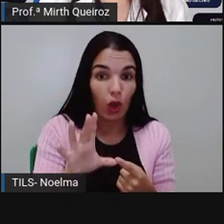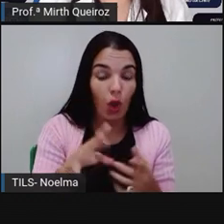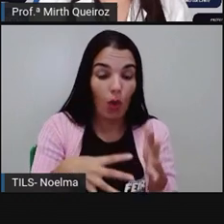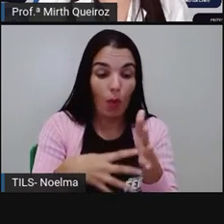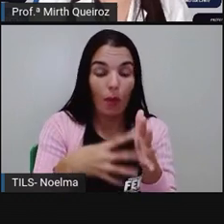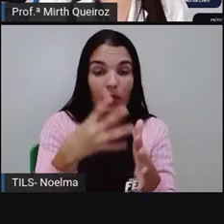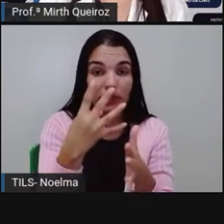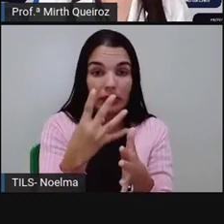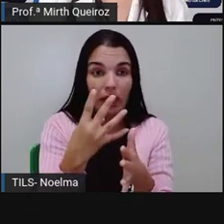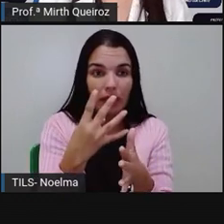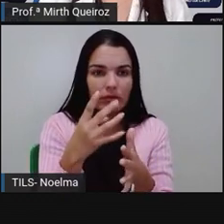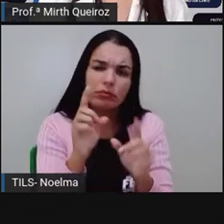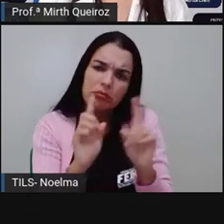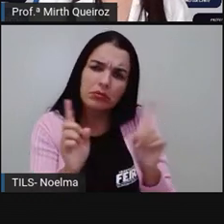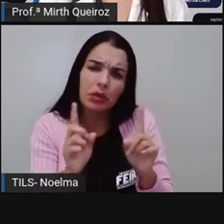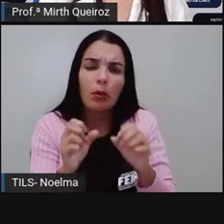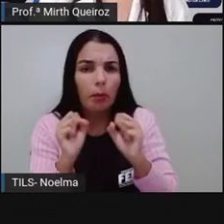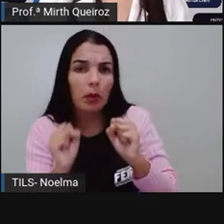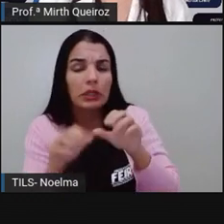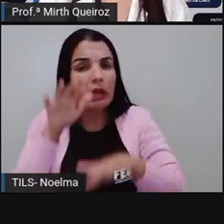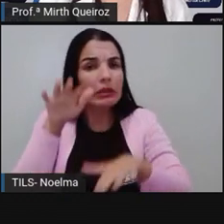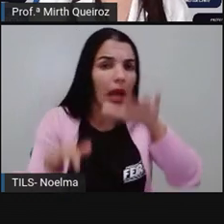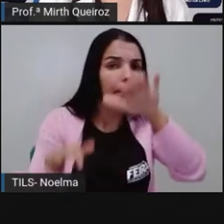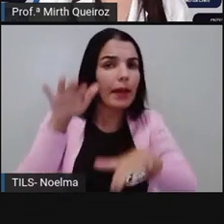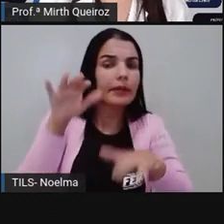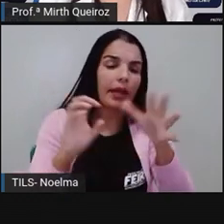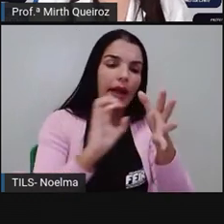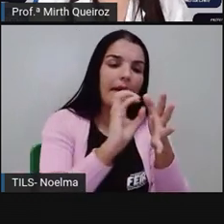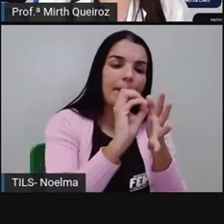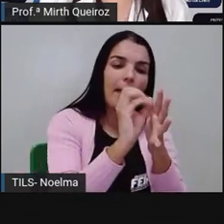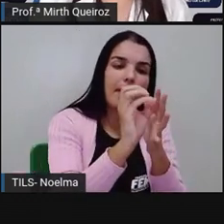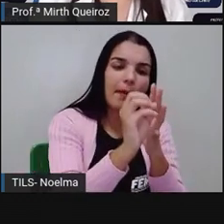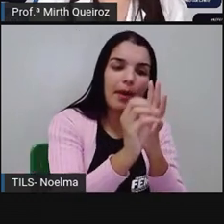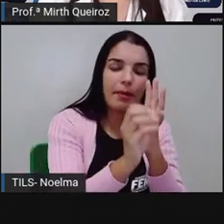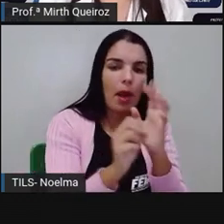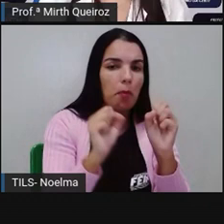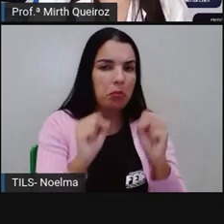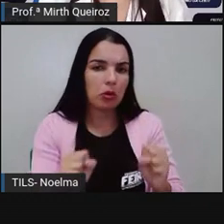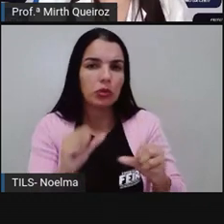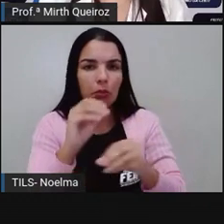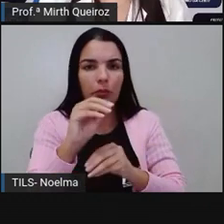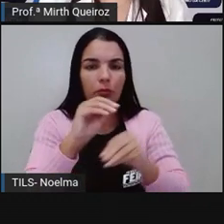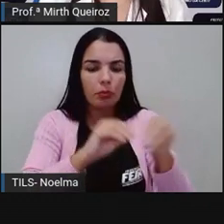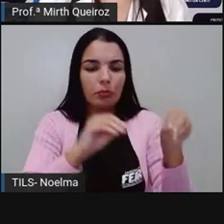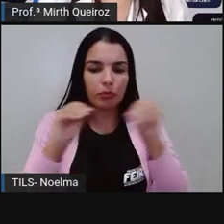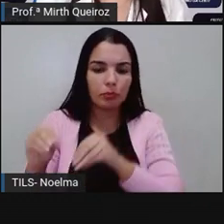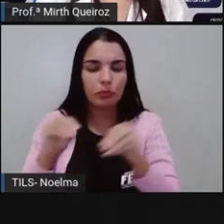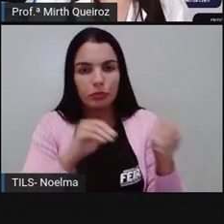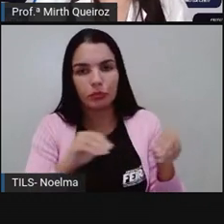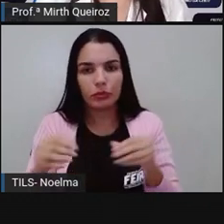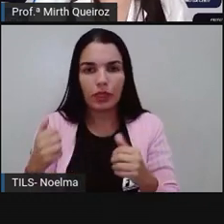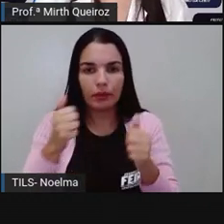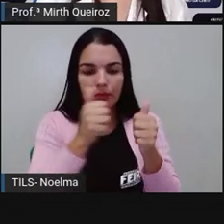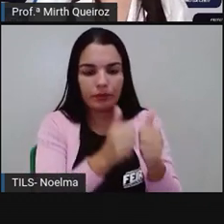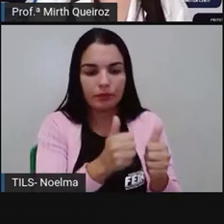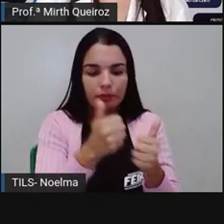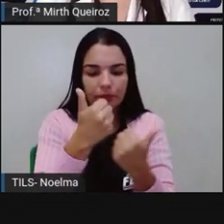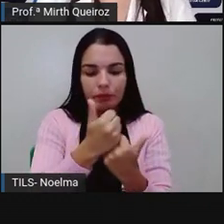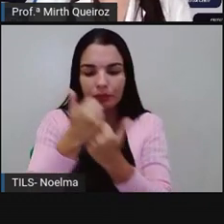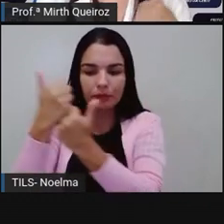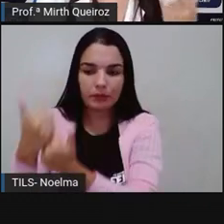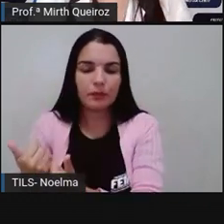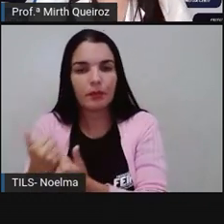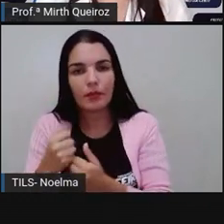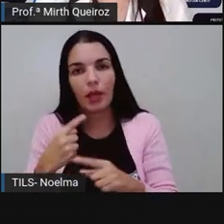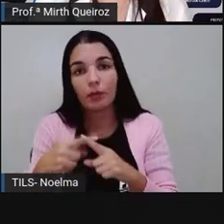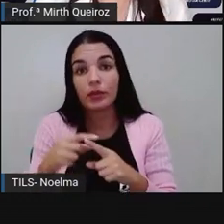quartenário? Não. Vai depender da cadeia alimentar. Ele pode mudar de posição a depender aí da cadeia alimentar. Uma vez que a gente